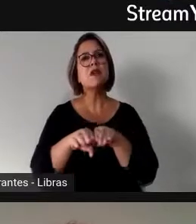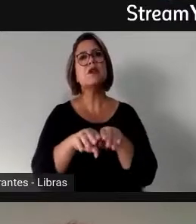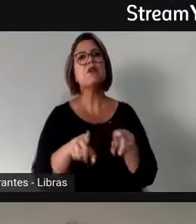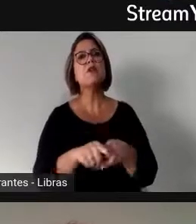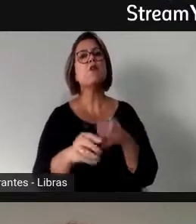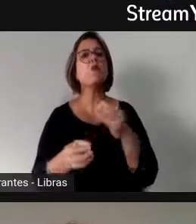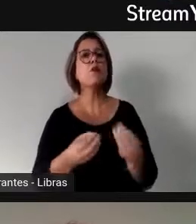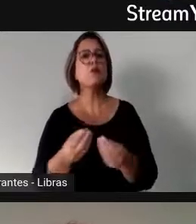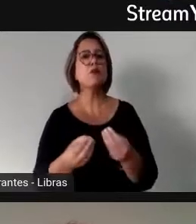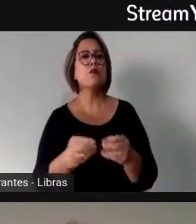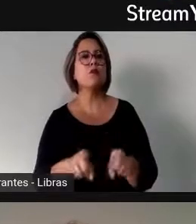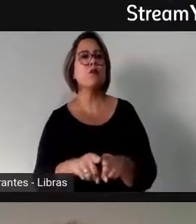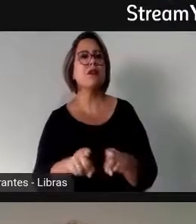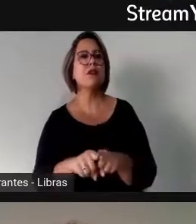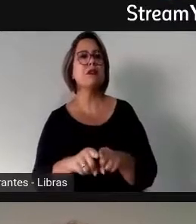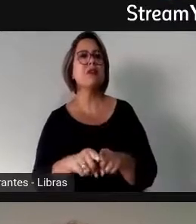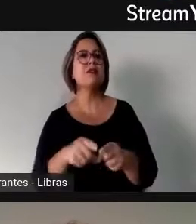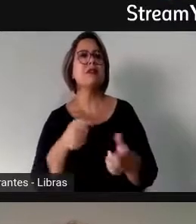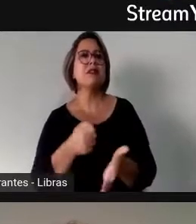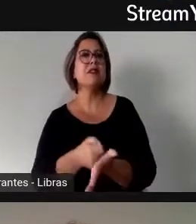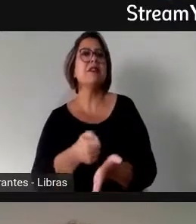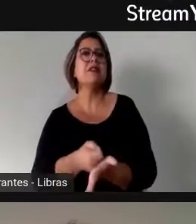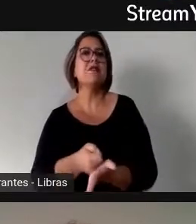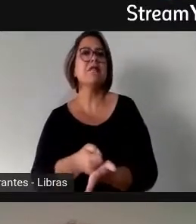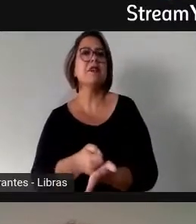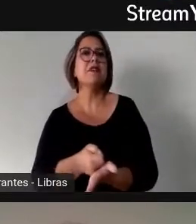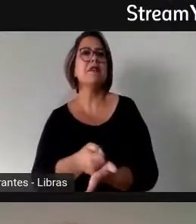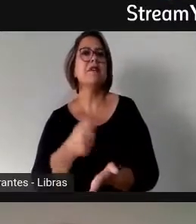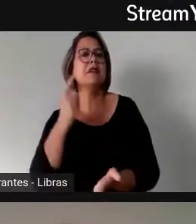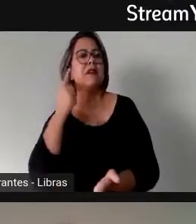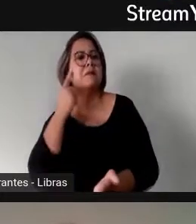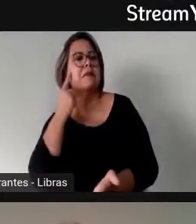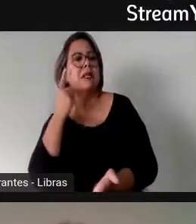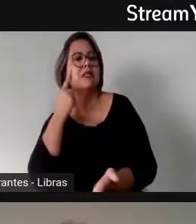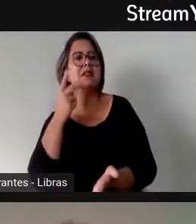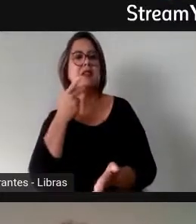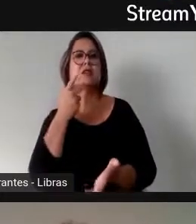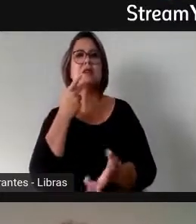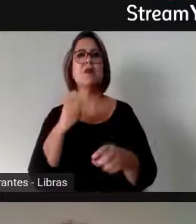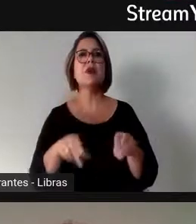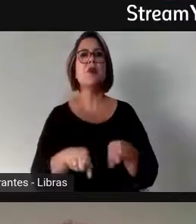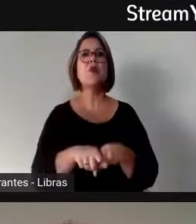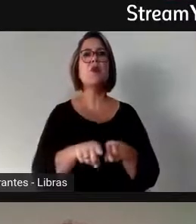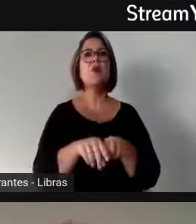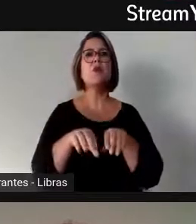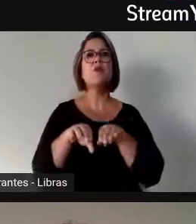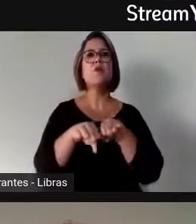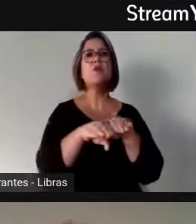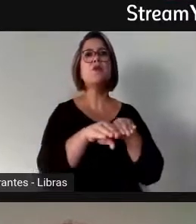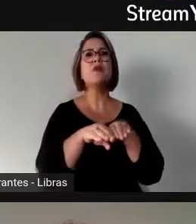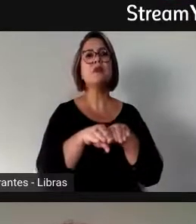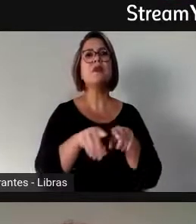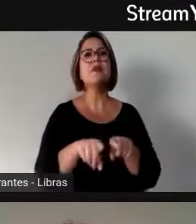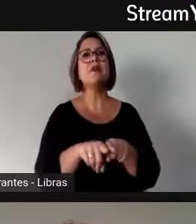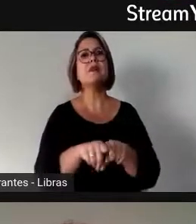se ela não feriria o princípio da igualdade constitucional. E a segunda,